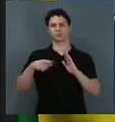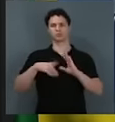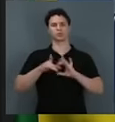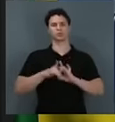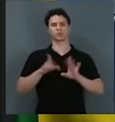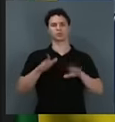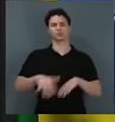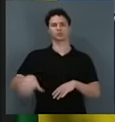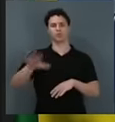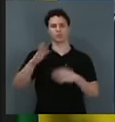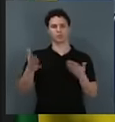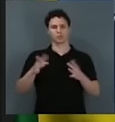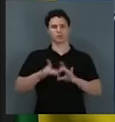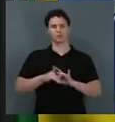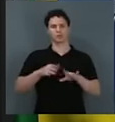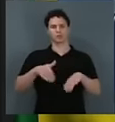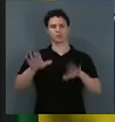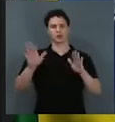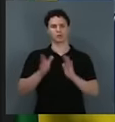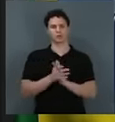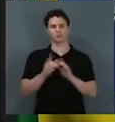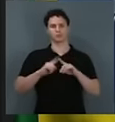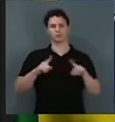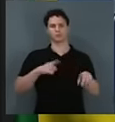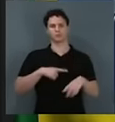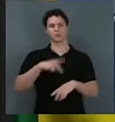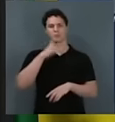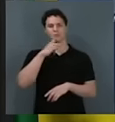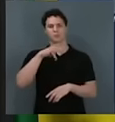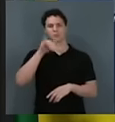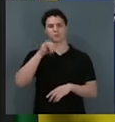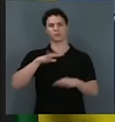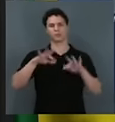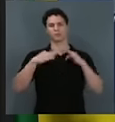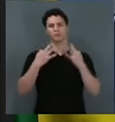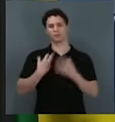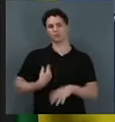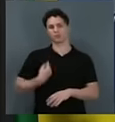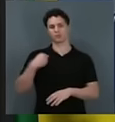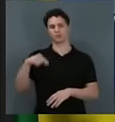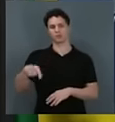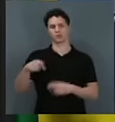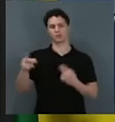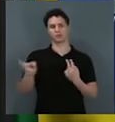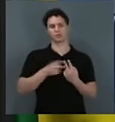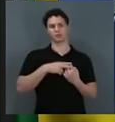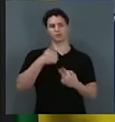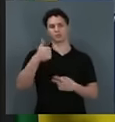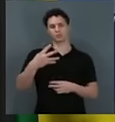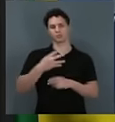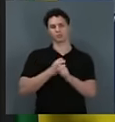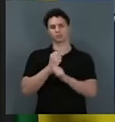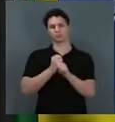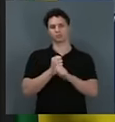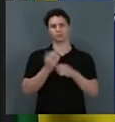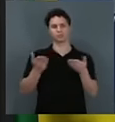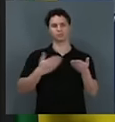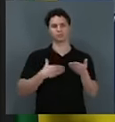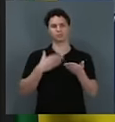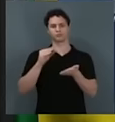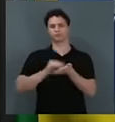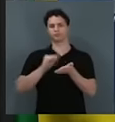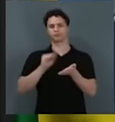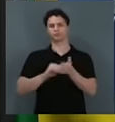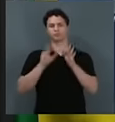solto, está tudo liberado. Agora, um pai de família desse aqui, que estava aqui, pegar 14 anos, gente. Isso aqui é a maior injustiça que